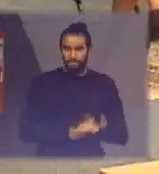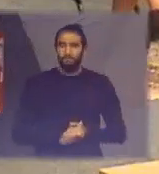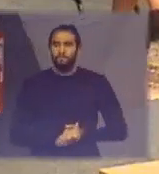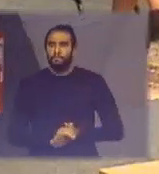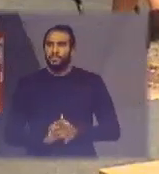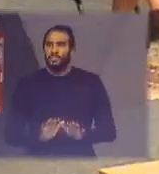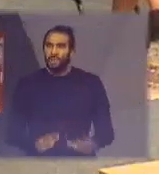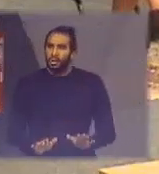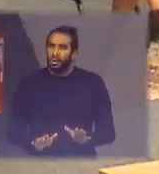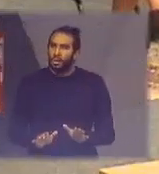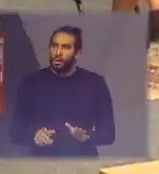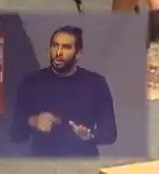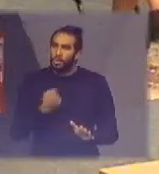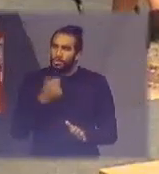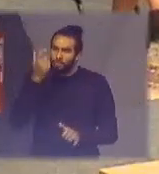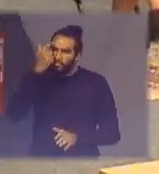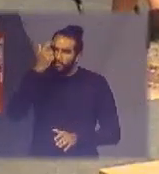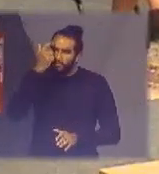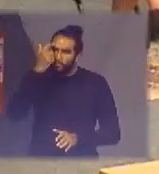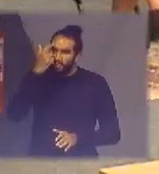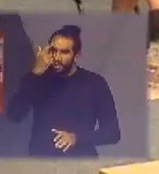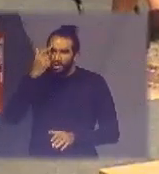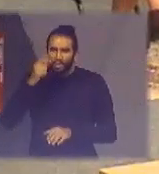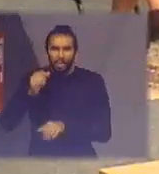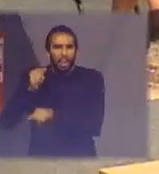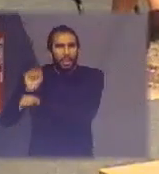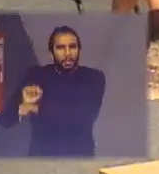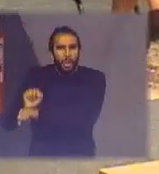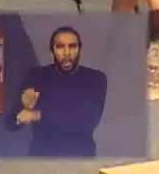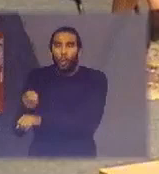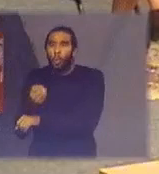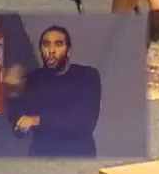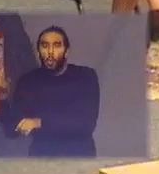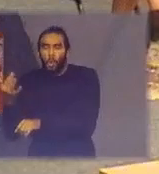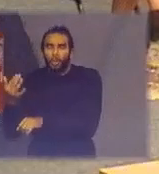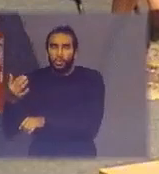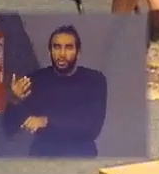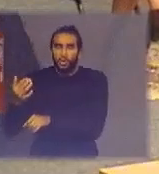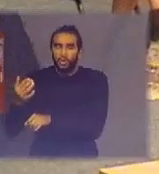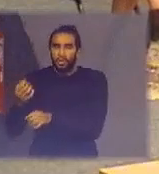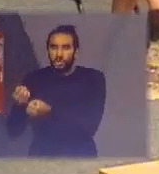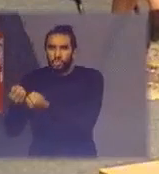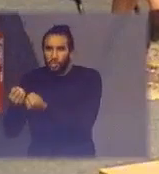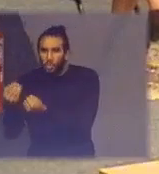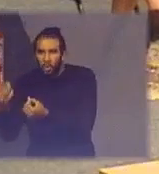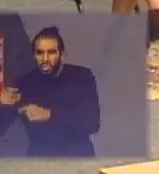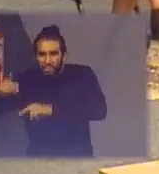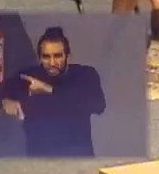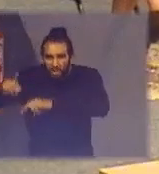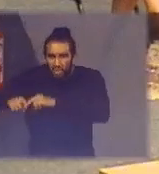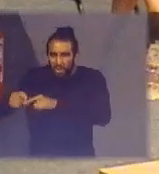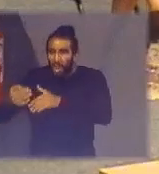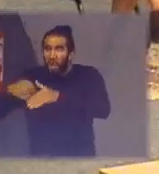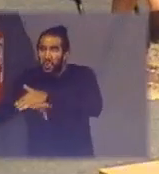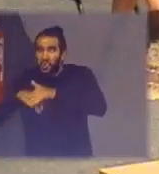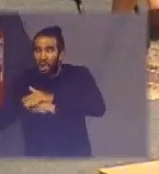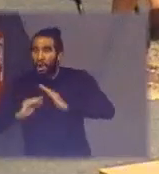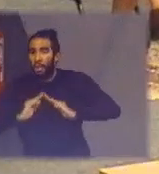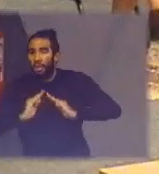quando a gente pensa no índice de retenção retenção é quanto de eletroeletrônico fica dentro da casa e a pessoa não descarta não faz nada fica lá na gaveta